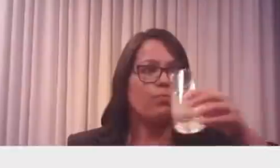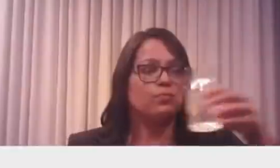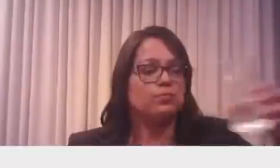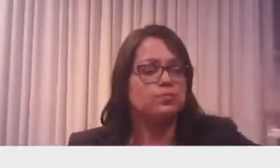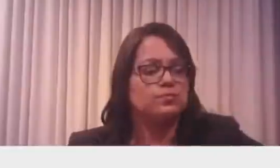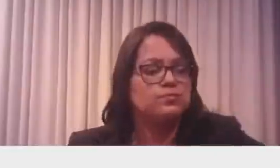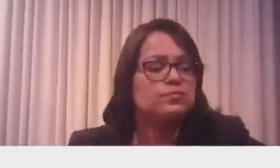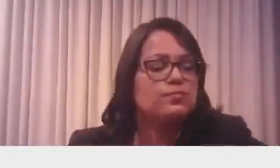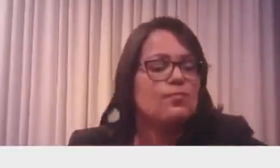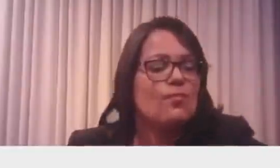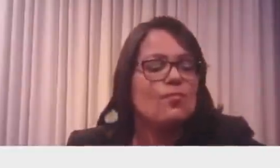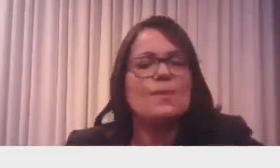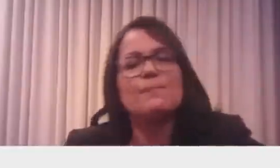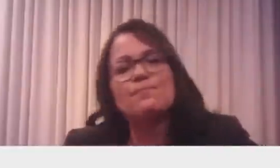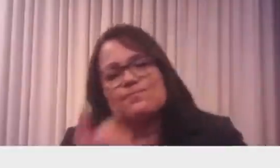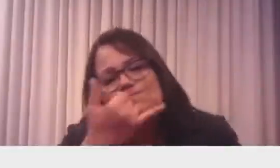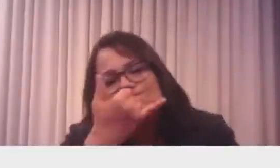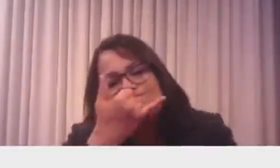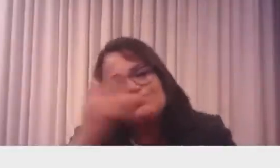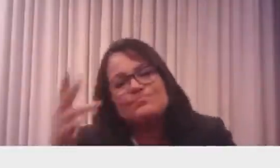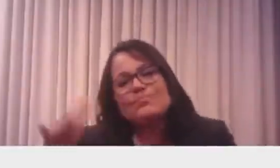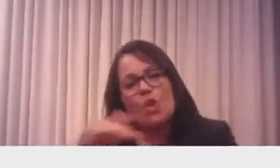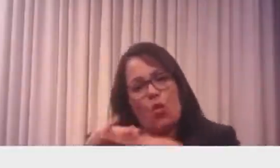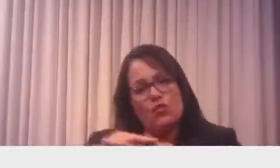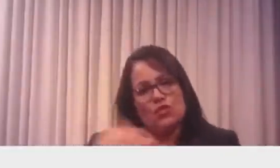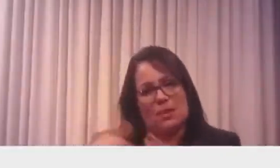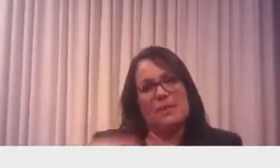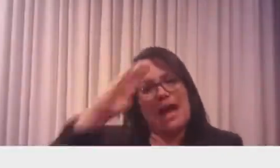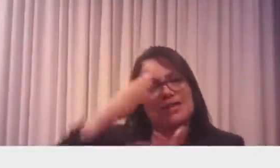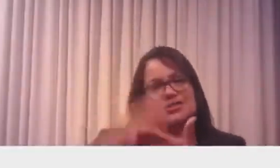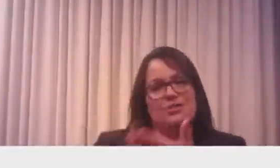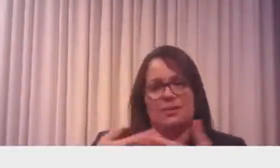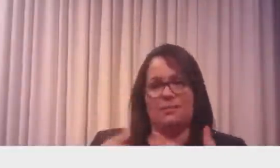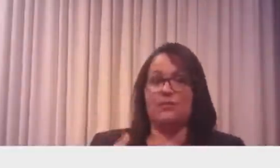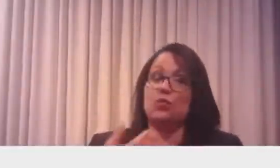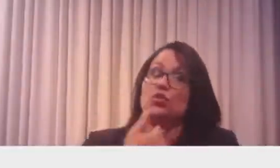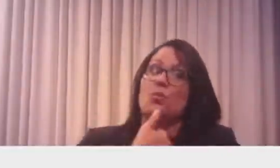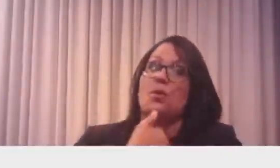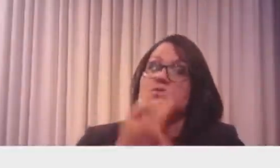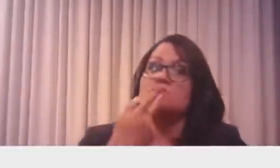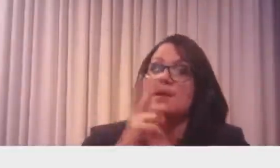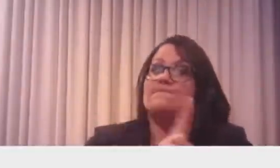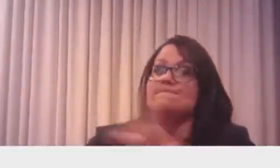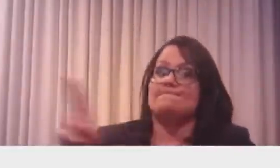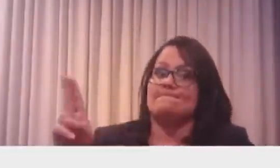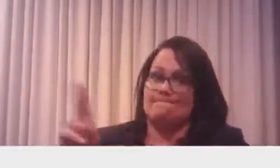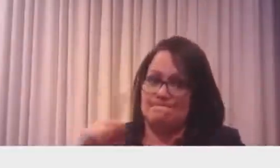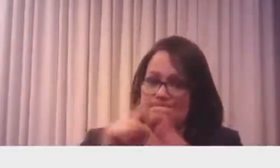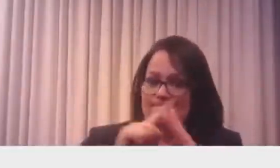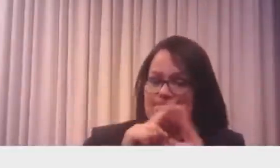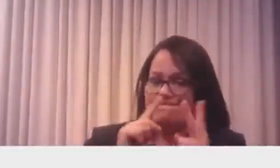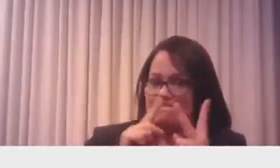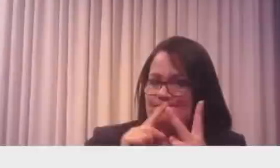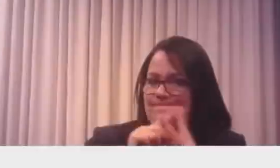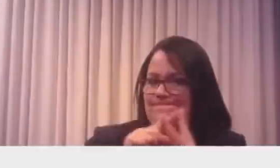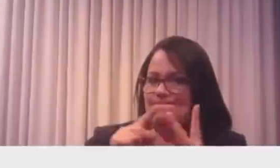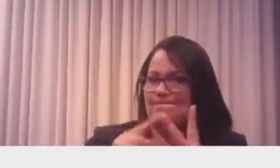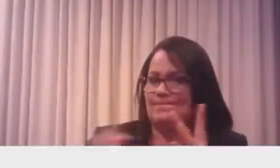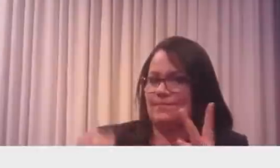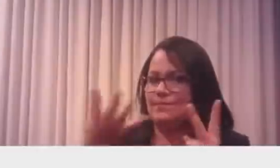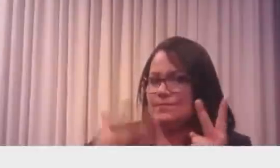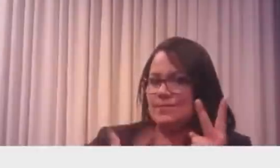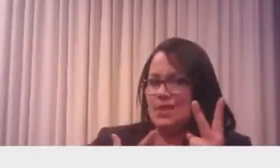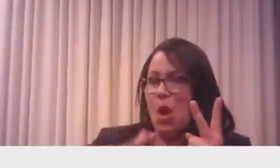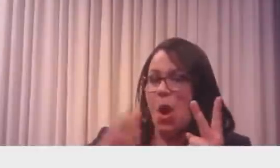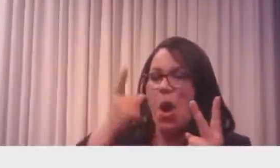poder, eu tenho que honrar a palavra, as pessoas conversam comigo na confiança. E essas duas pessoas, outras, conversou comigo de